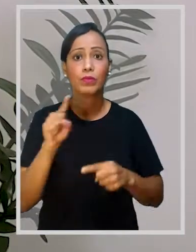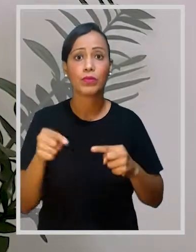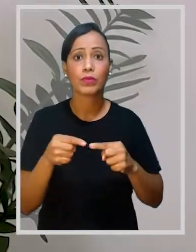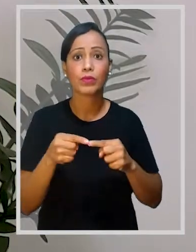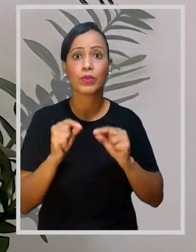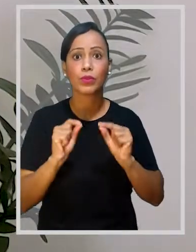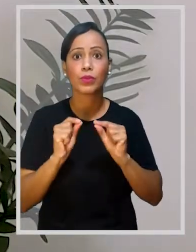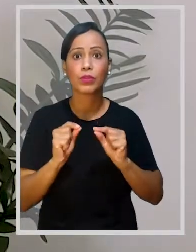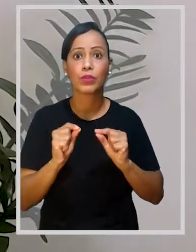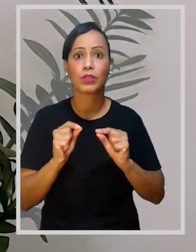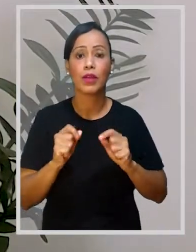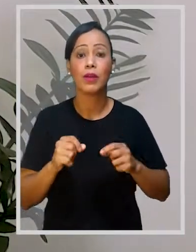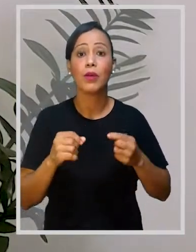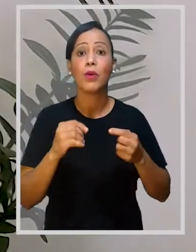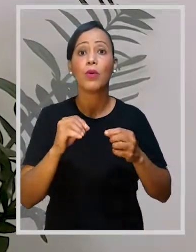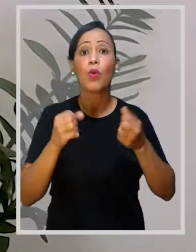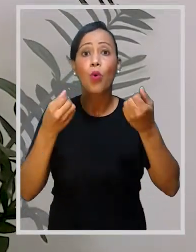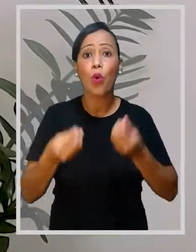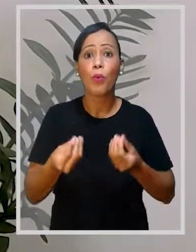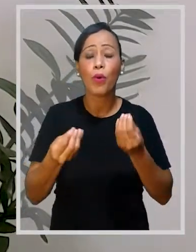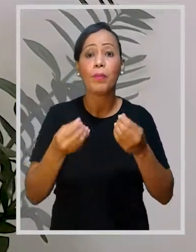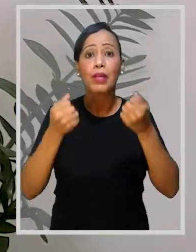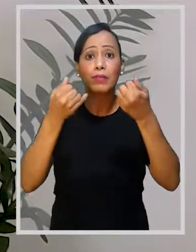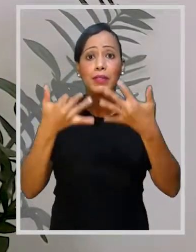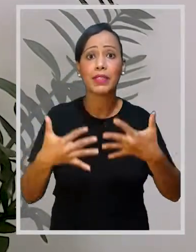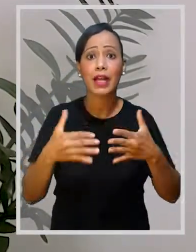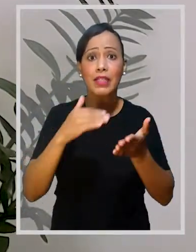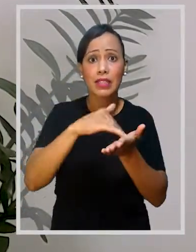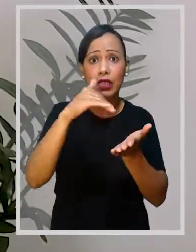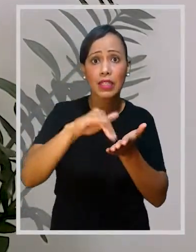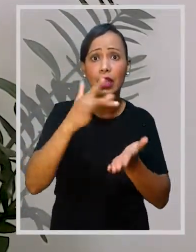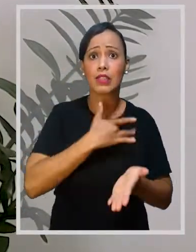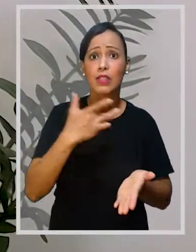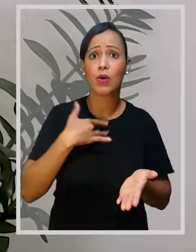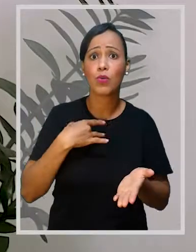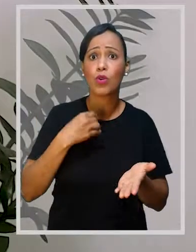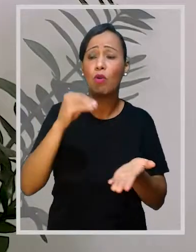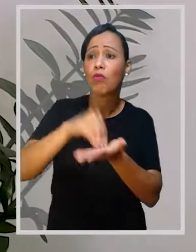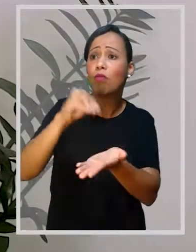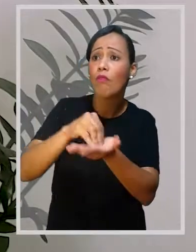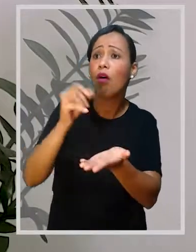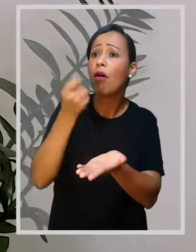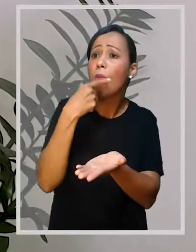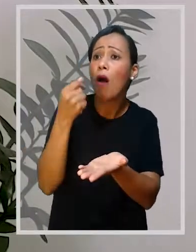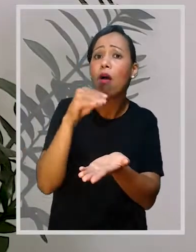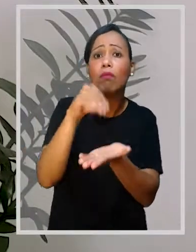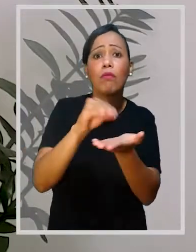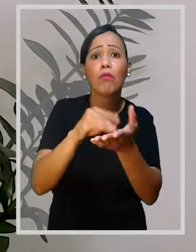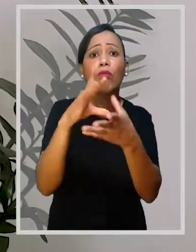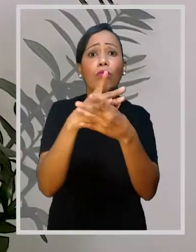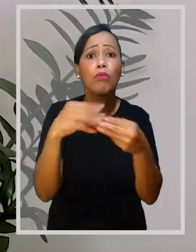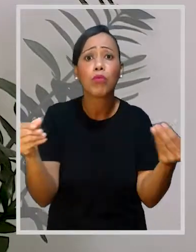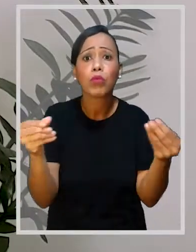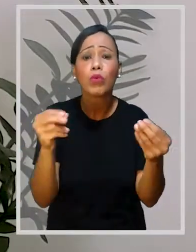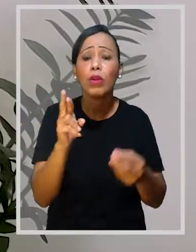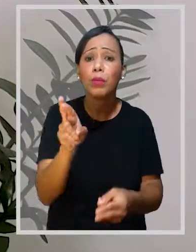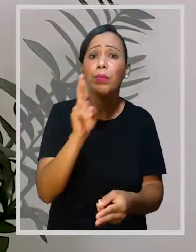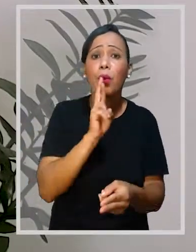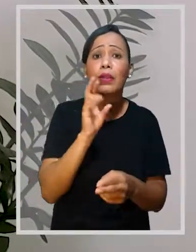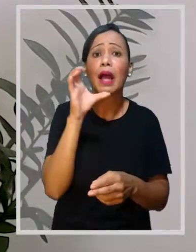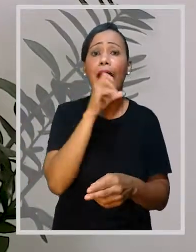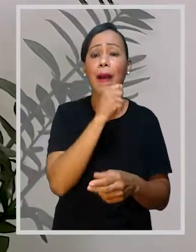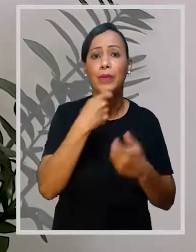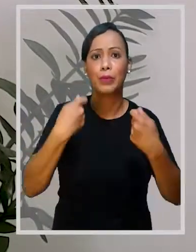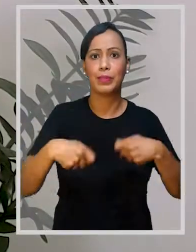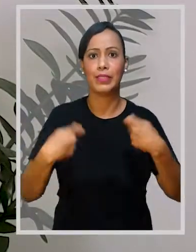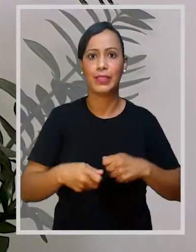O objetivo desse pedido ou solicitação é comunicar à Secretaria de Saúde sobre a falta do medicamento na rede